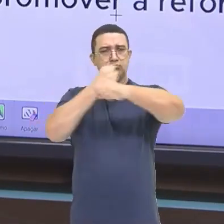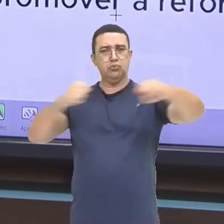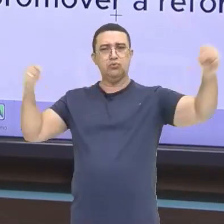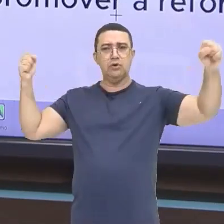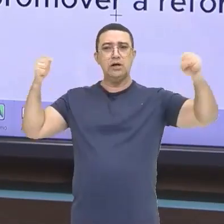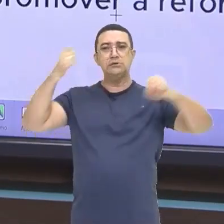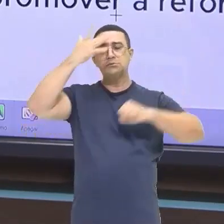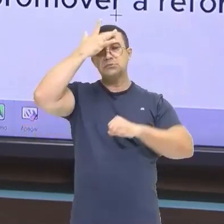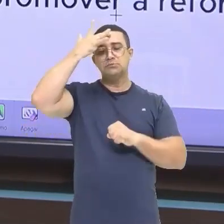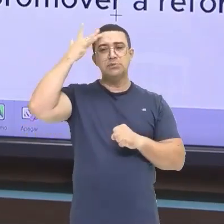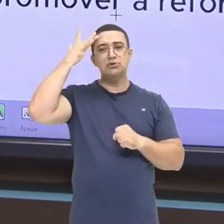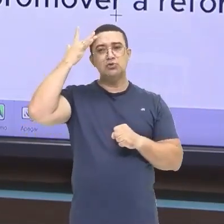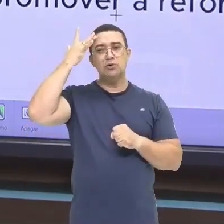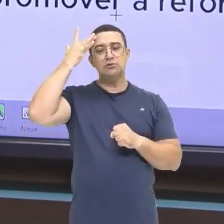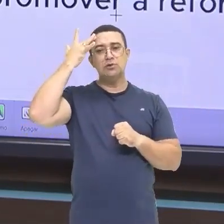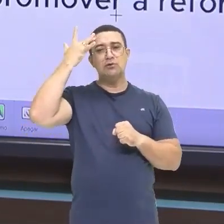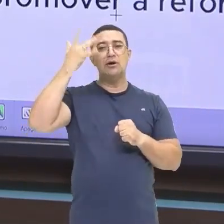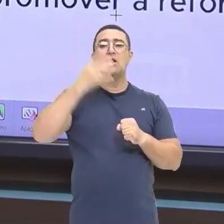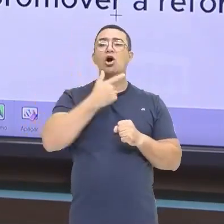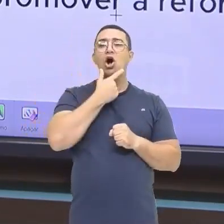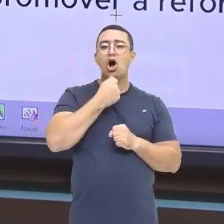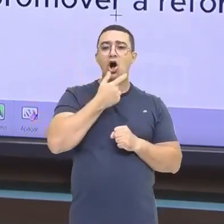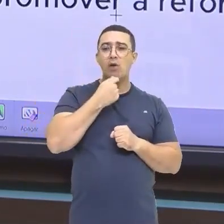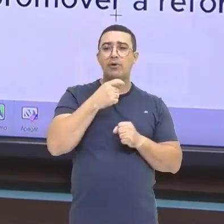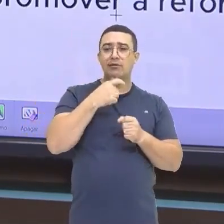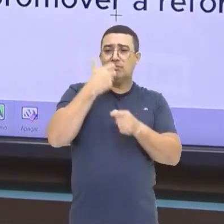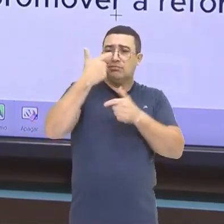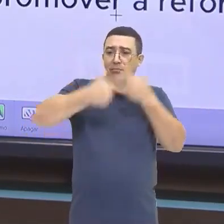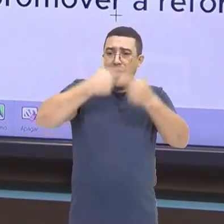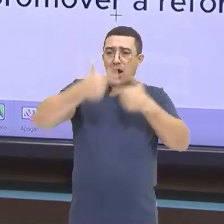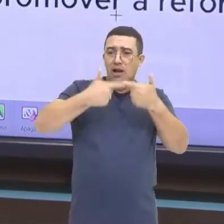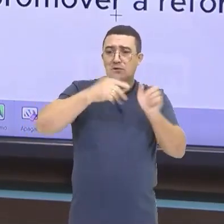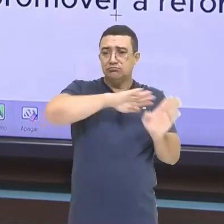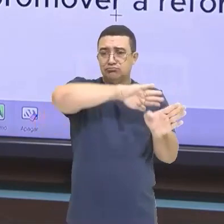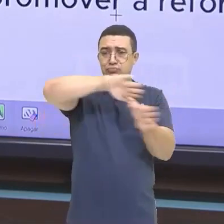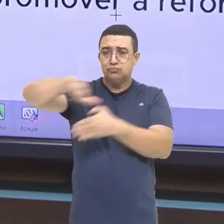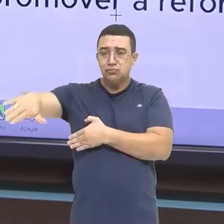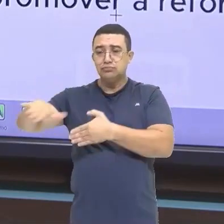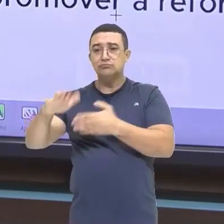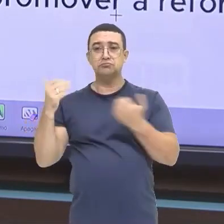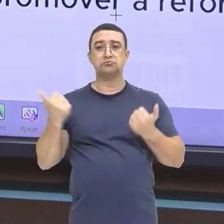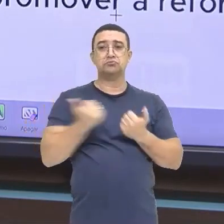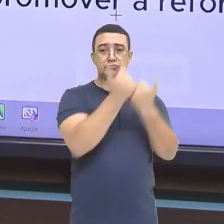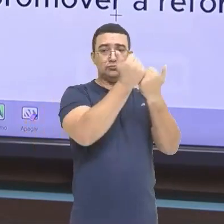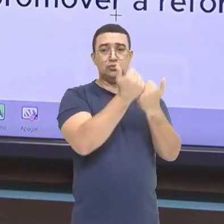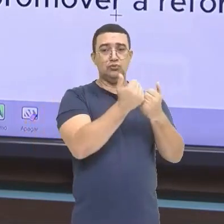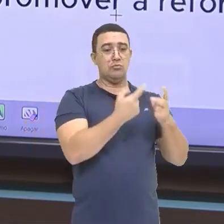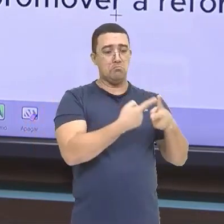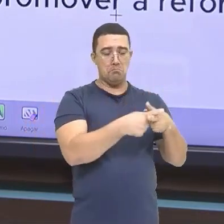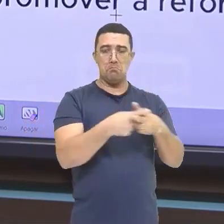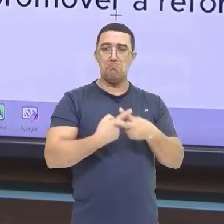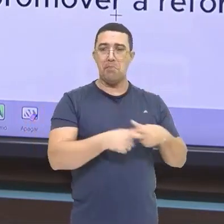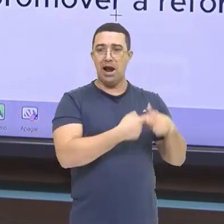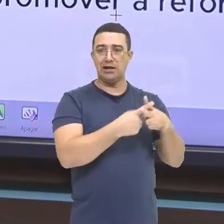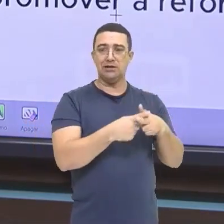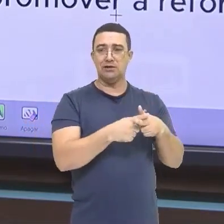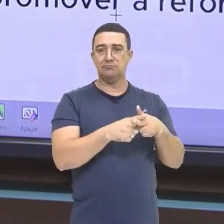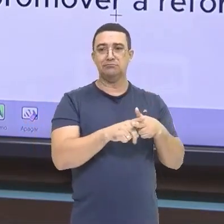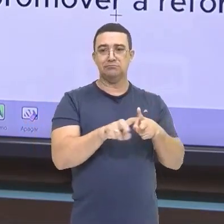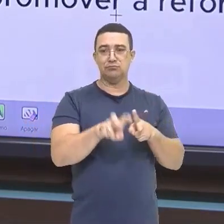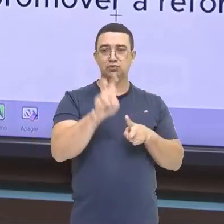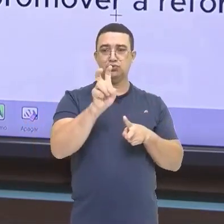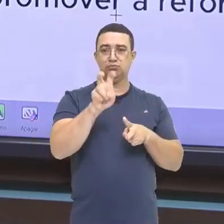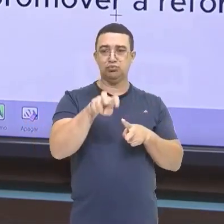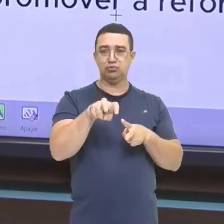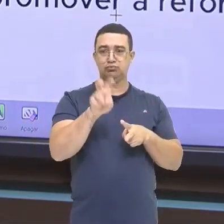De cena E entrasse ali As máquinas Porque as máquinas Produzem mais Então a gente Tem ali um potencial Maior